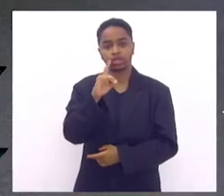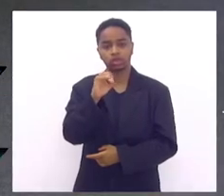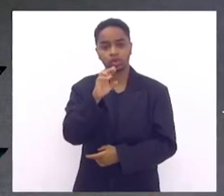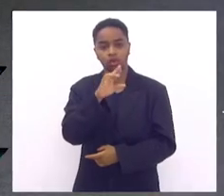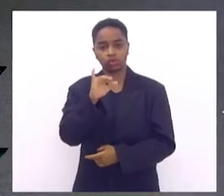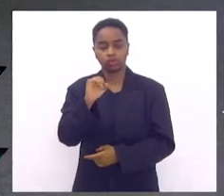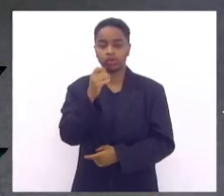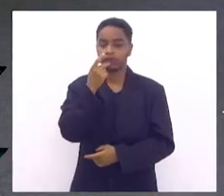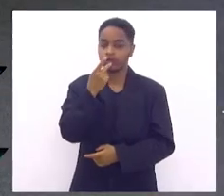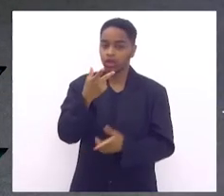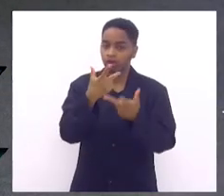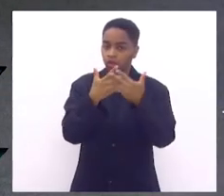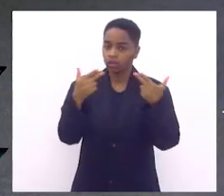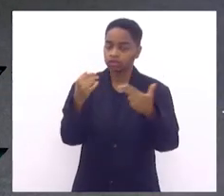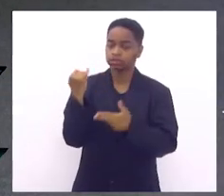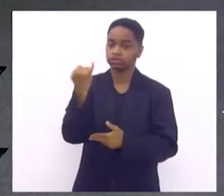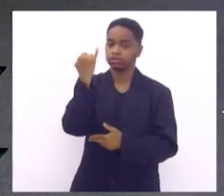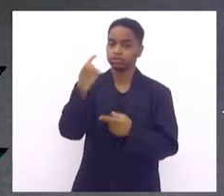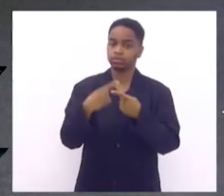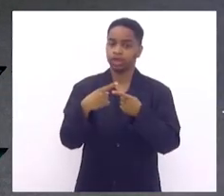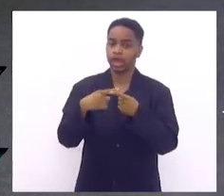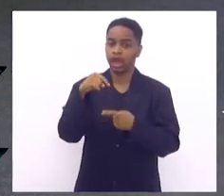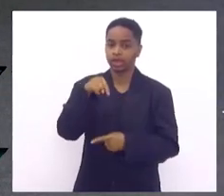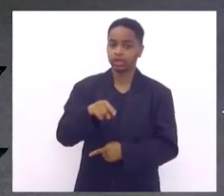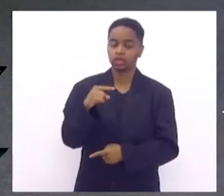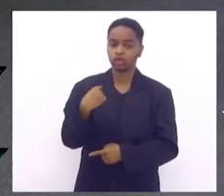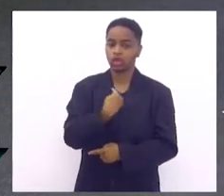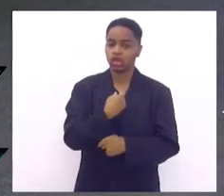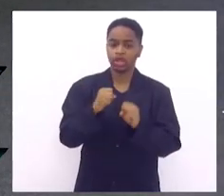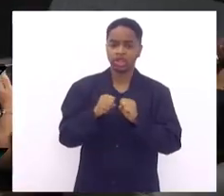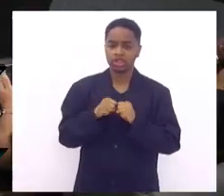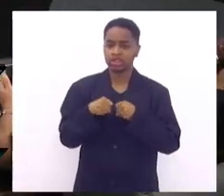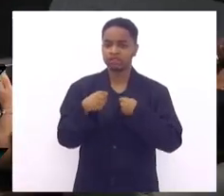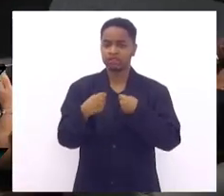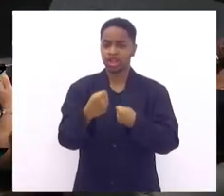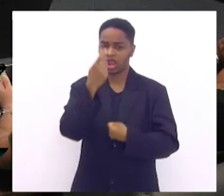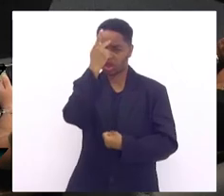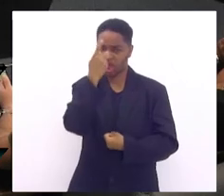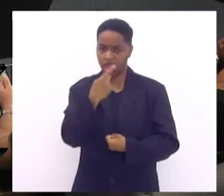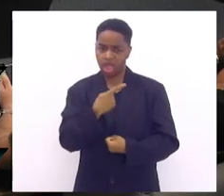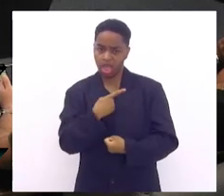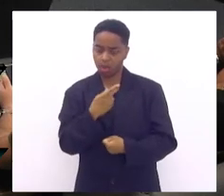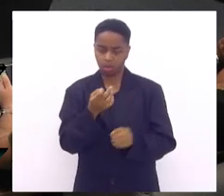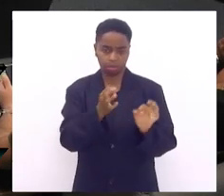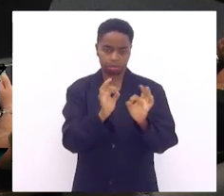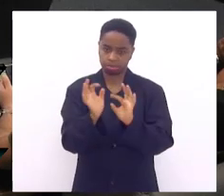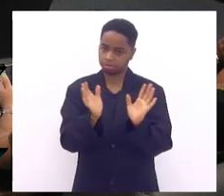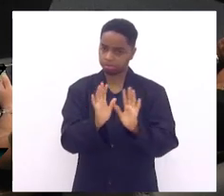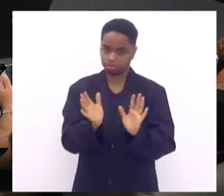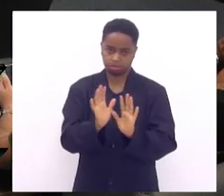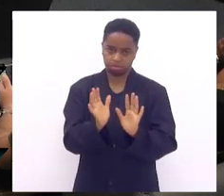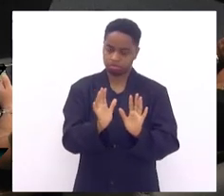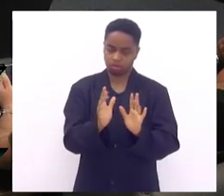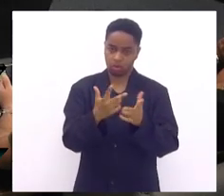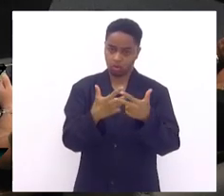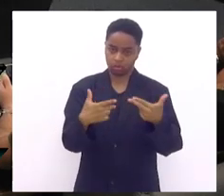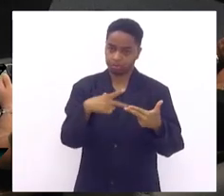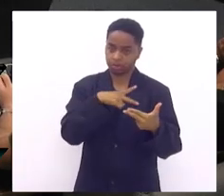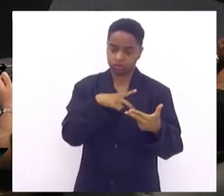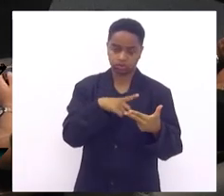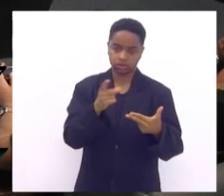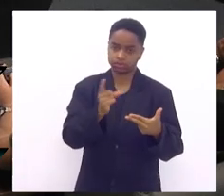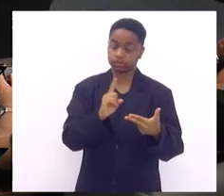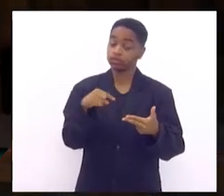pertinentes aqui ninguém está defendendo egos coisas pessoais estamos